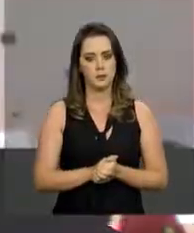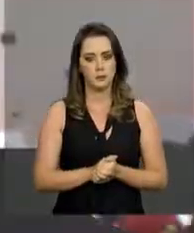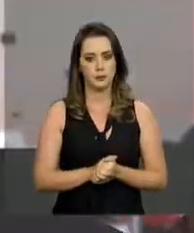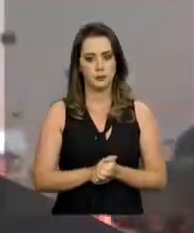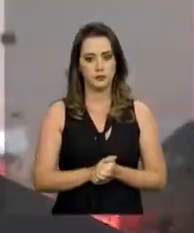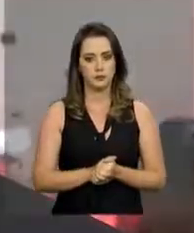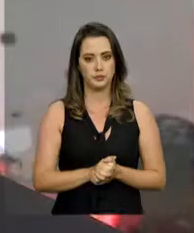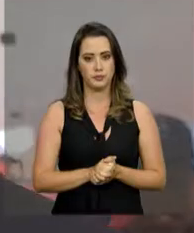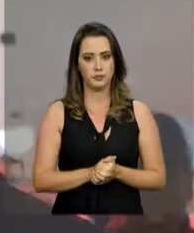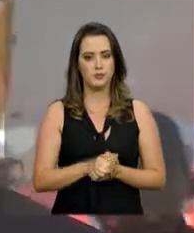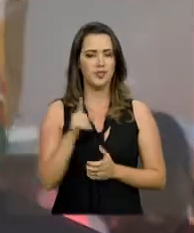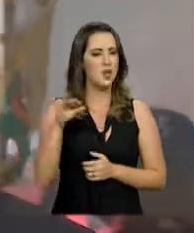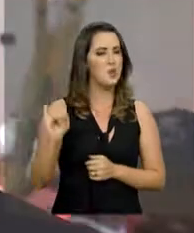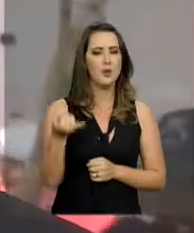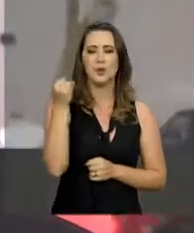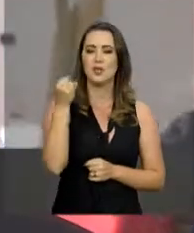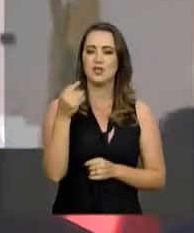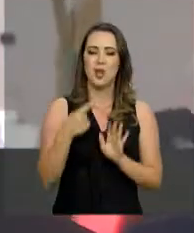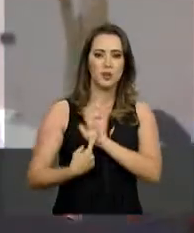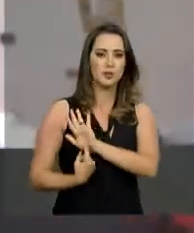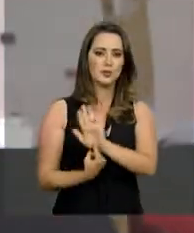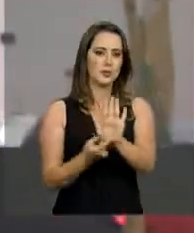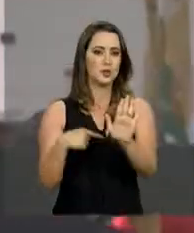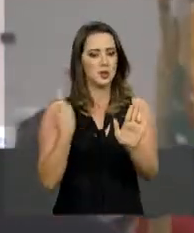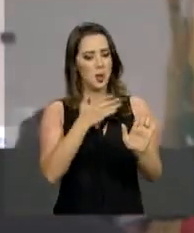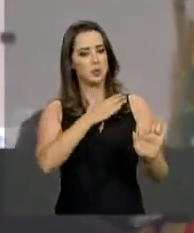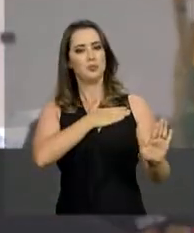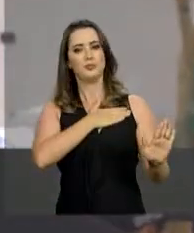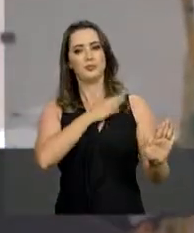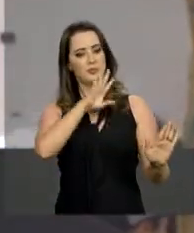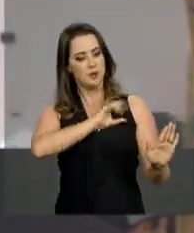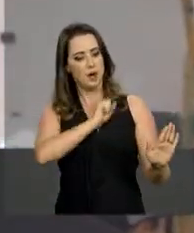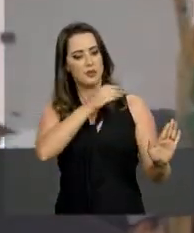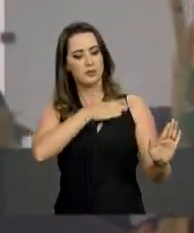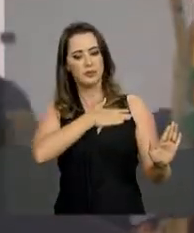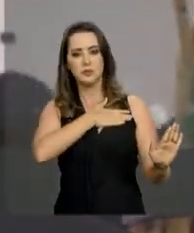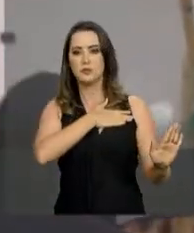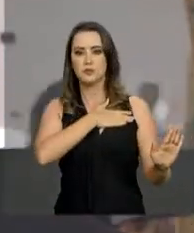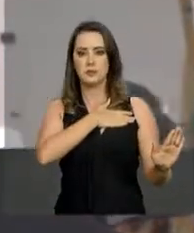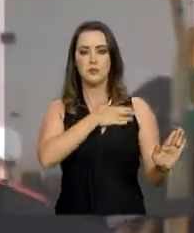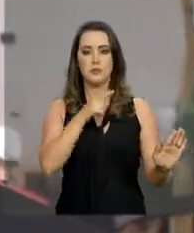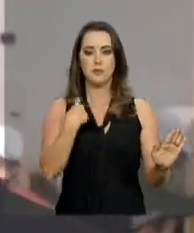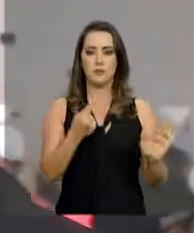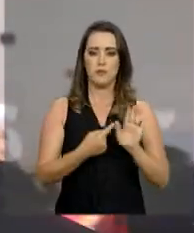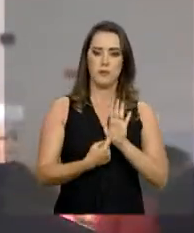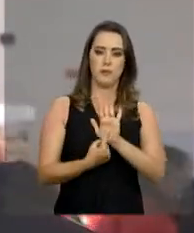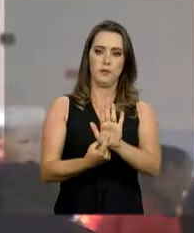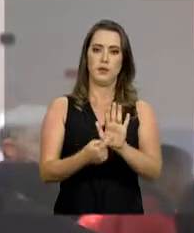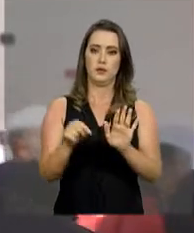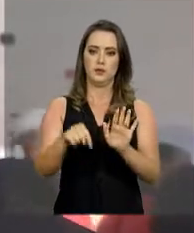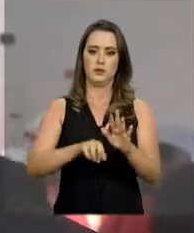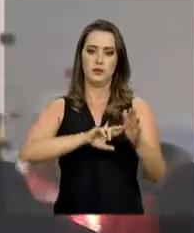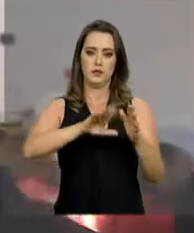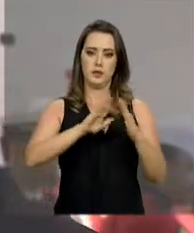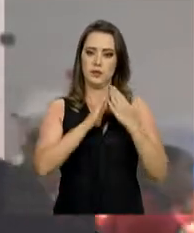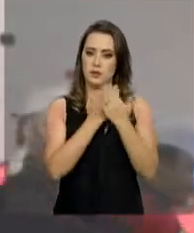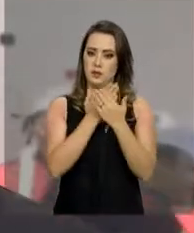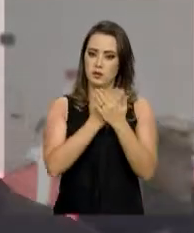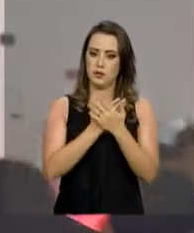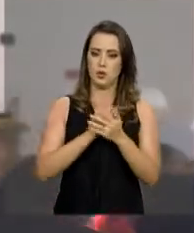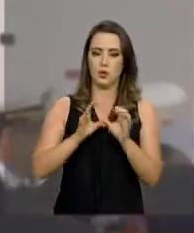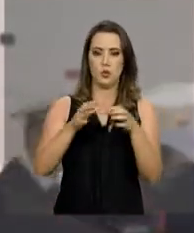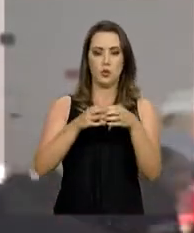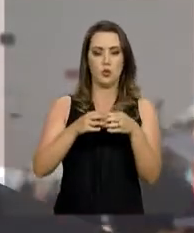É uma oportunidade de mostrar o nosso patriotismo, o nosso civismo. Trazemos aqui várias escolas, grupos de